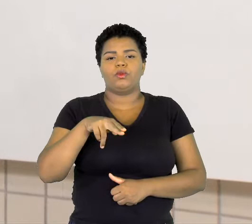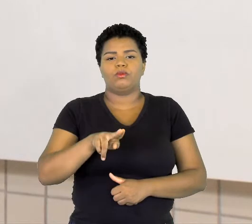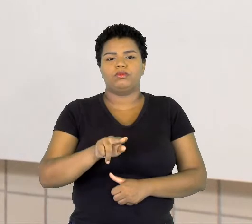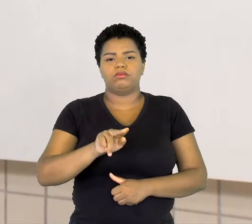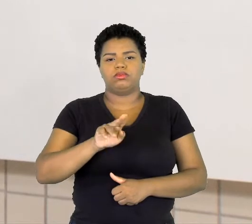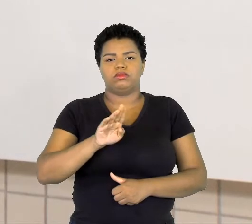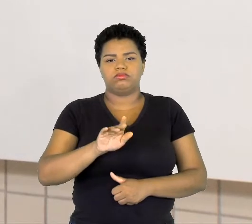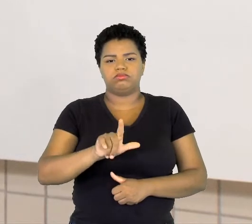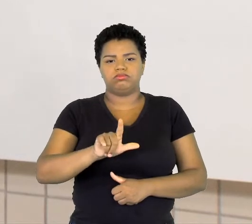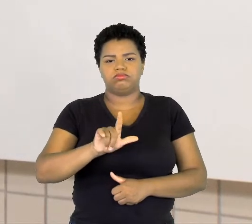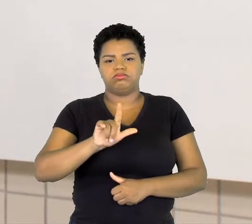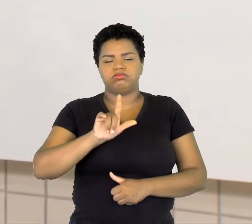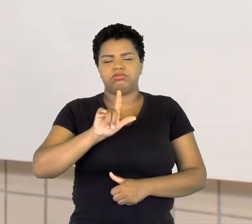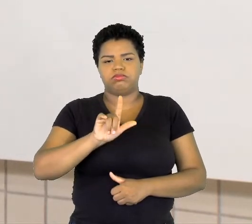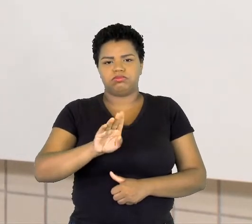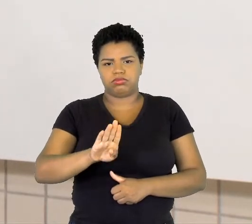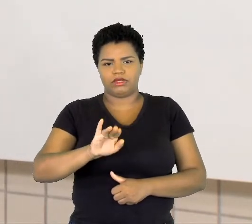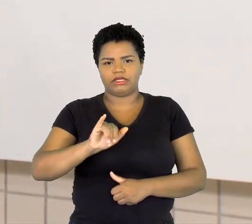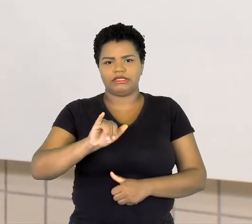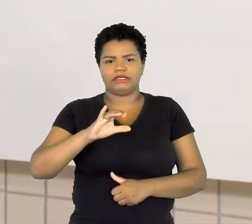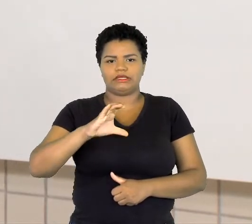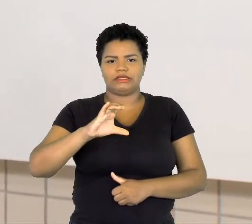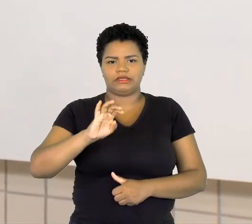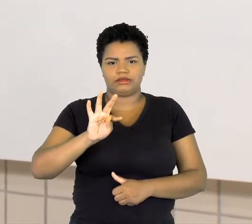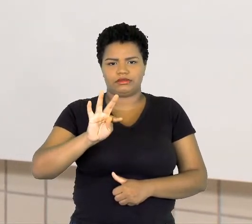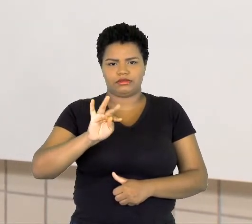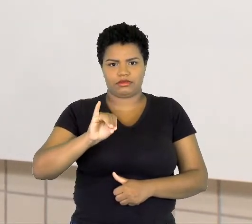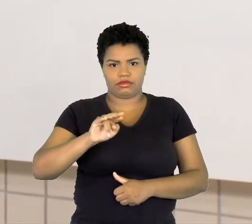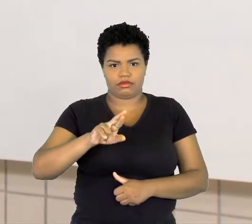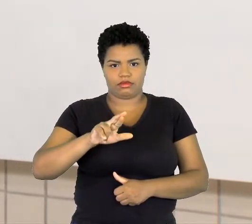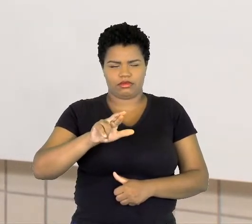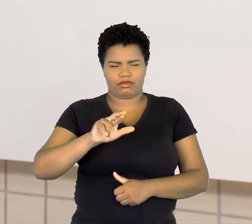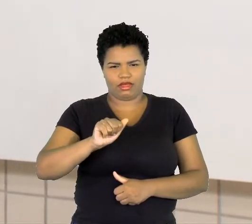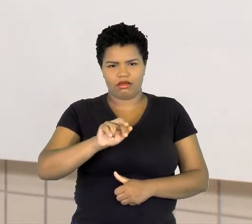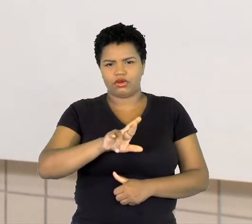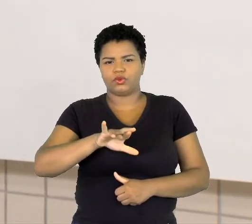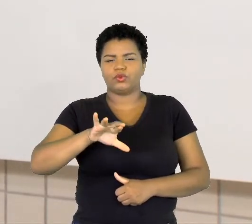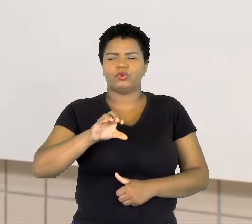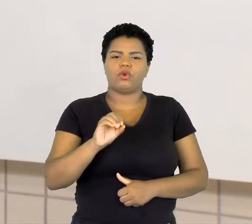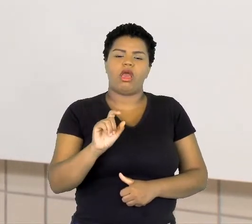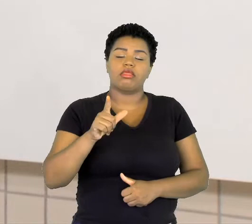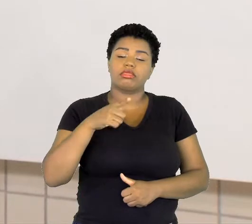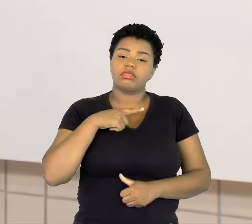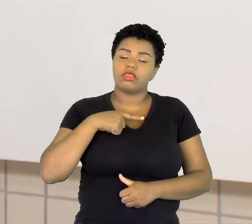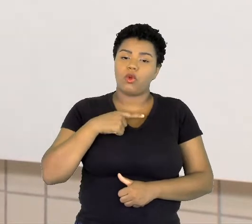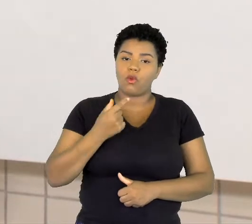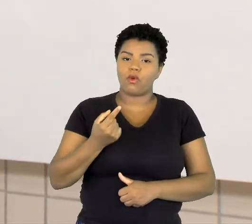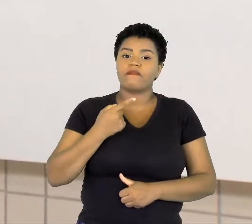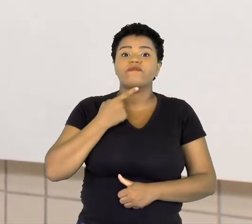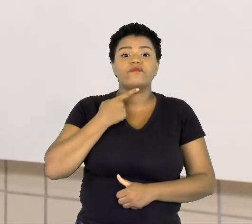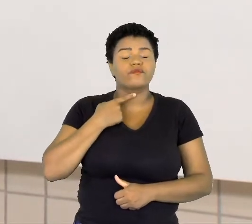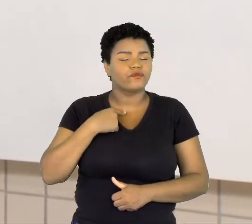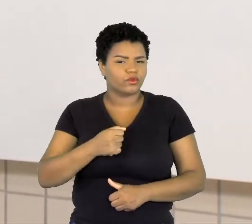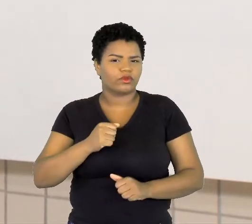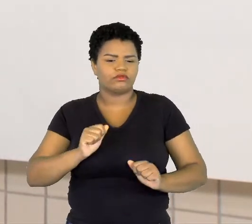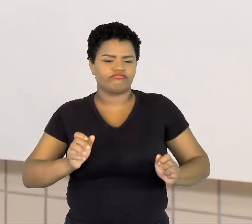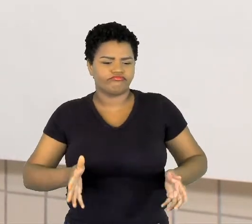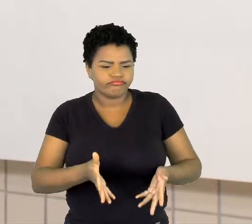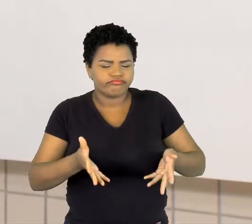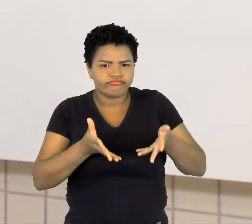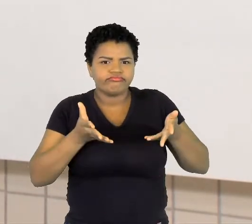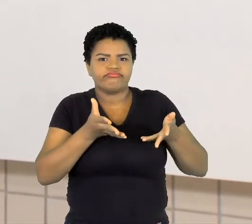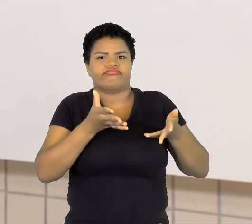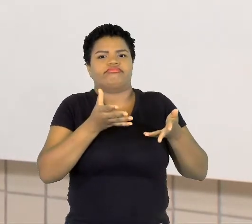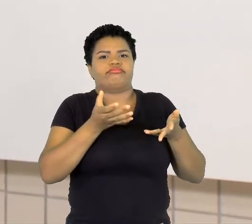publicitário. Ele tem a intenção de promover um produto. Certo? Então, o que